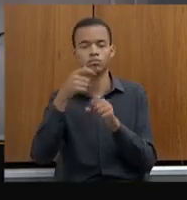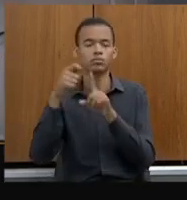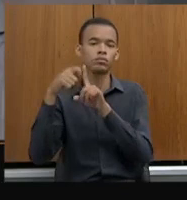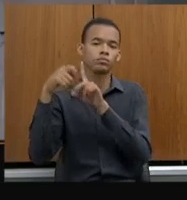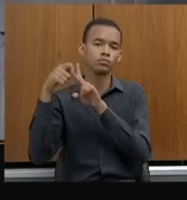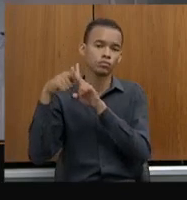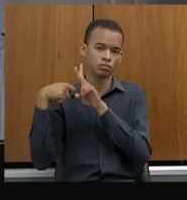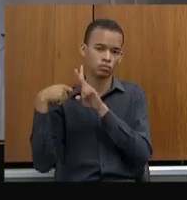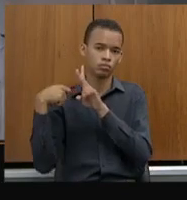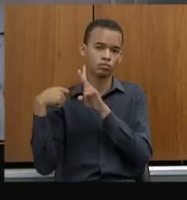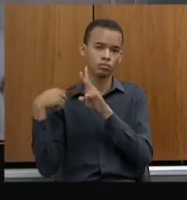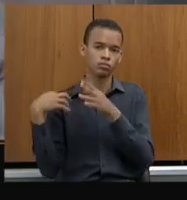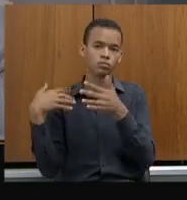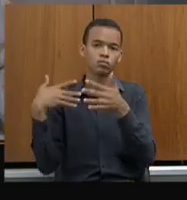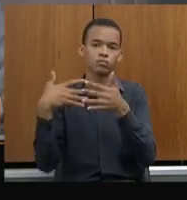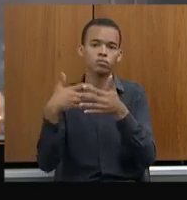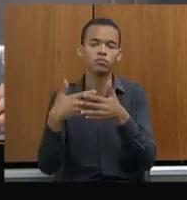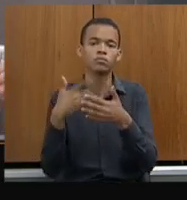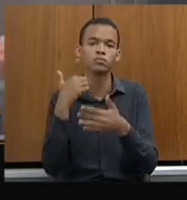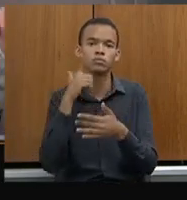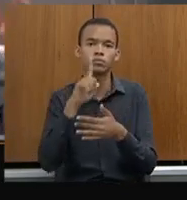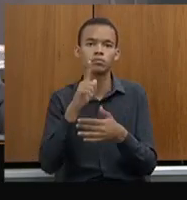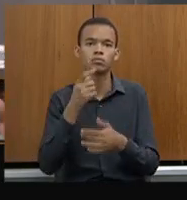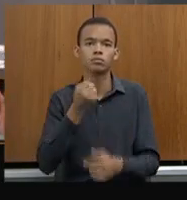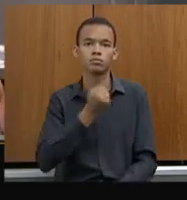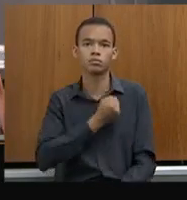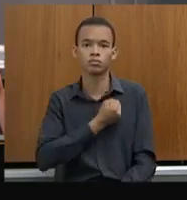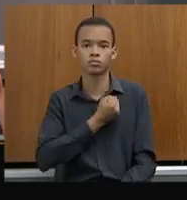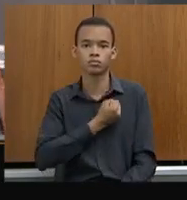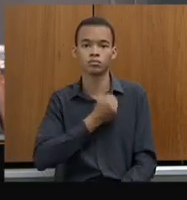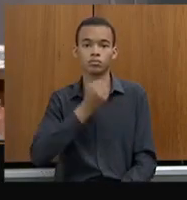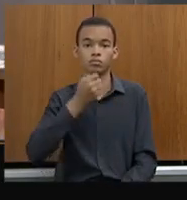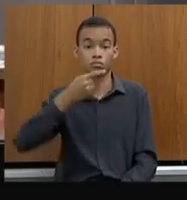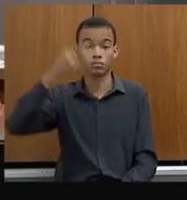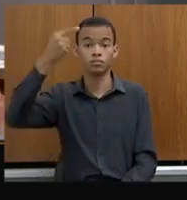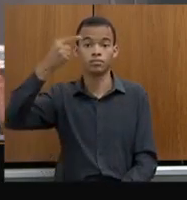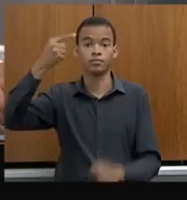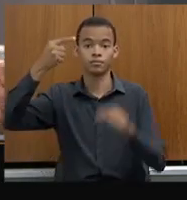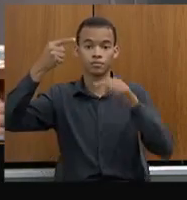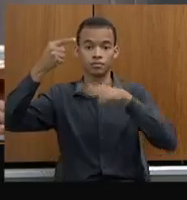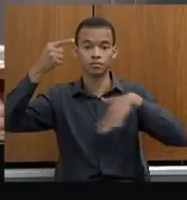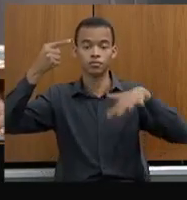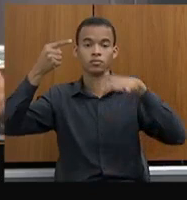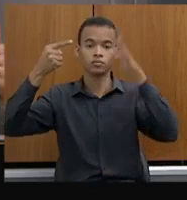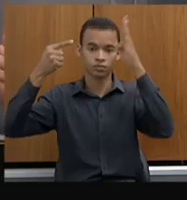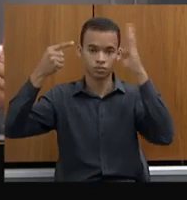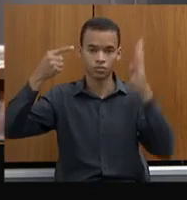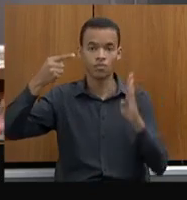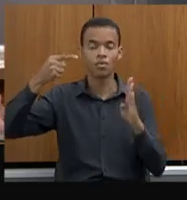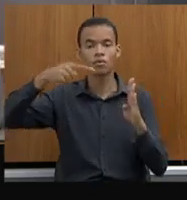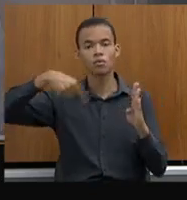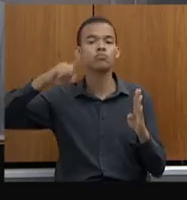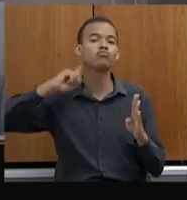chegamos ao número um do Brasil em termos de inserções